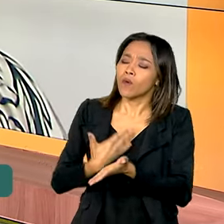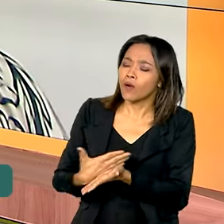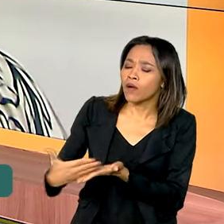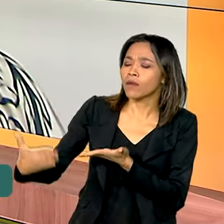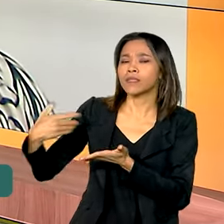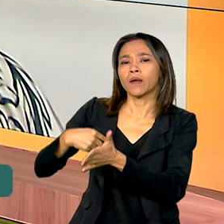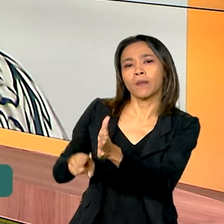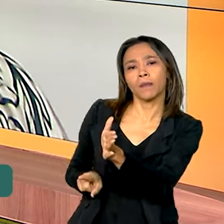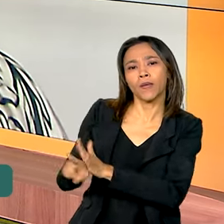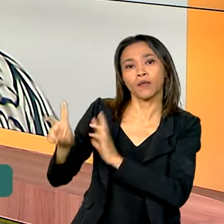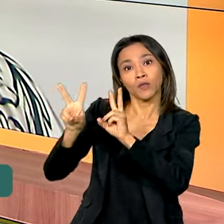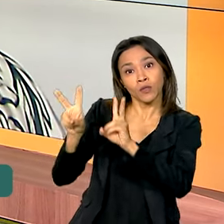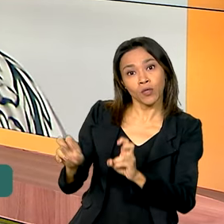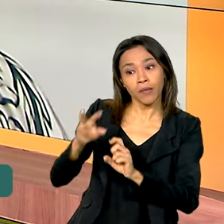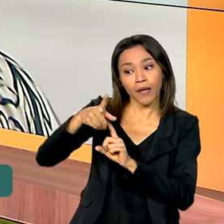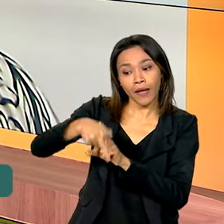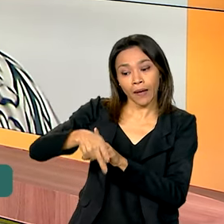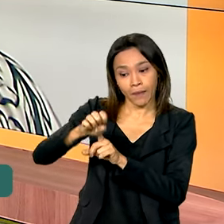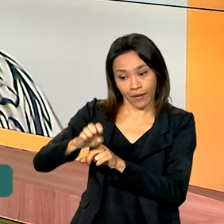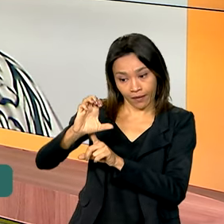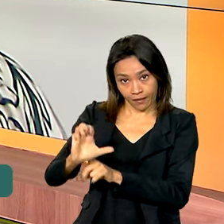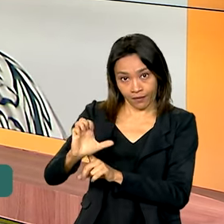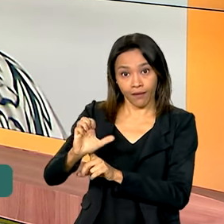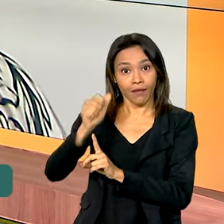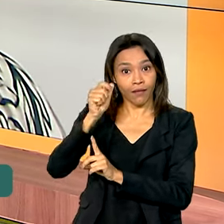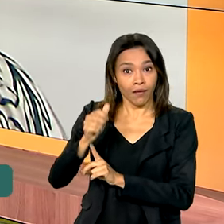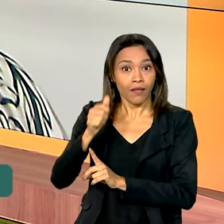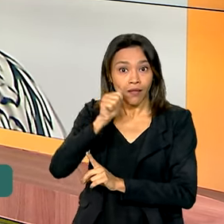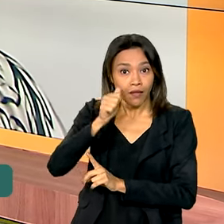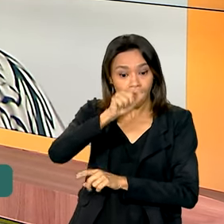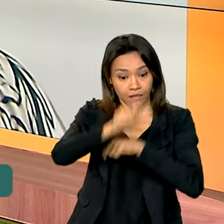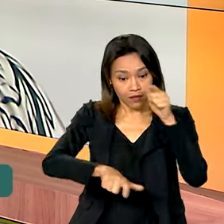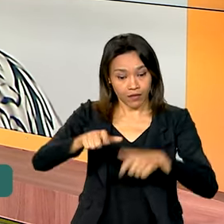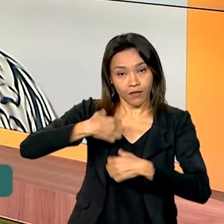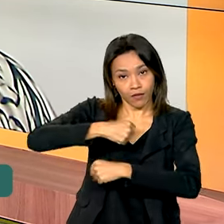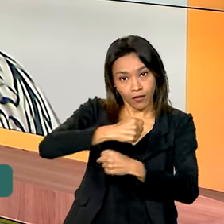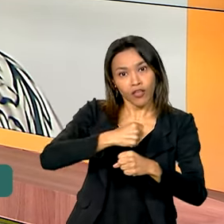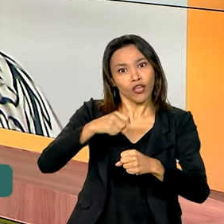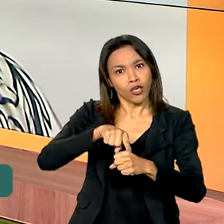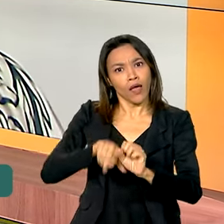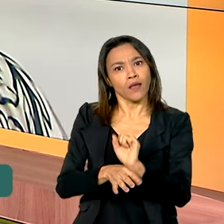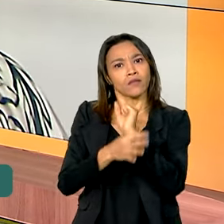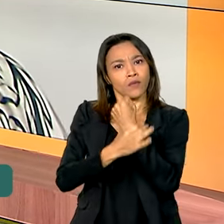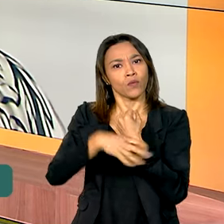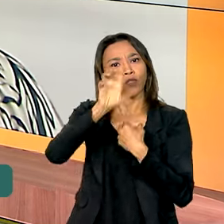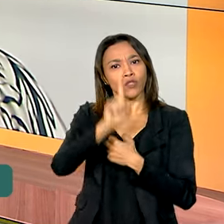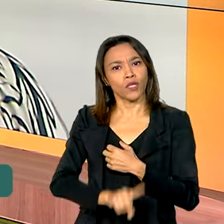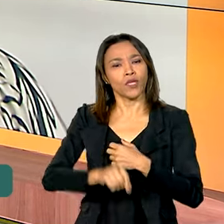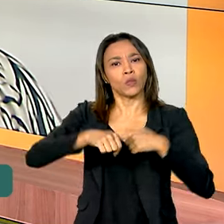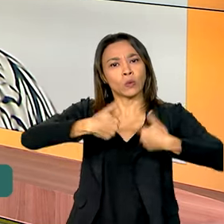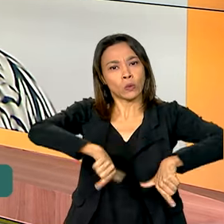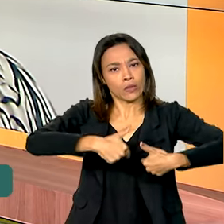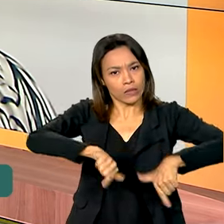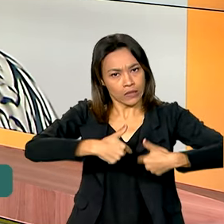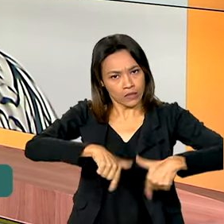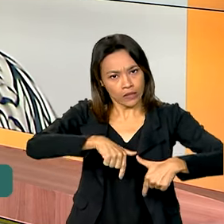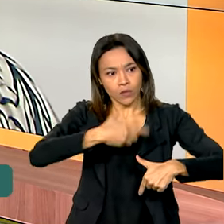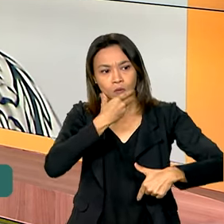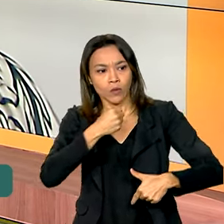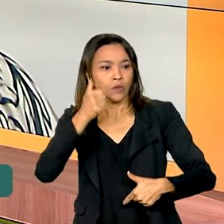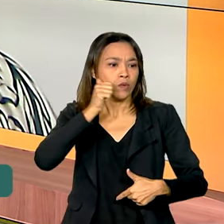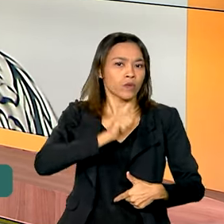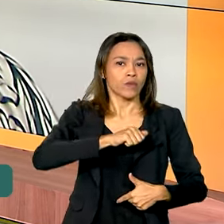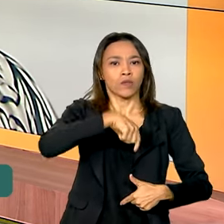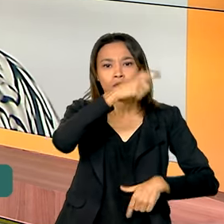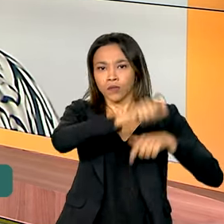falando da PEC das Domésticas. Essa emenda à Constituição que garantiu direitos trabalhistas aos trabalhadores e trabalhadoras